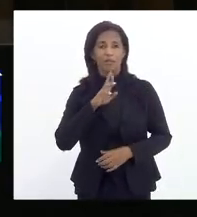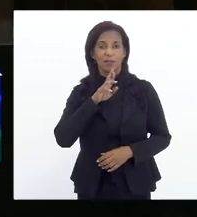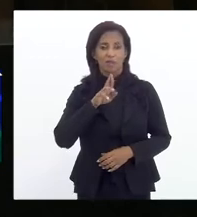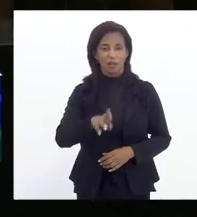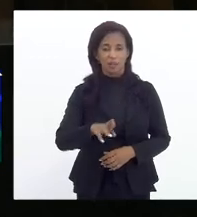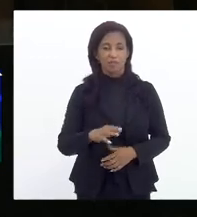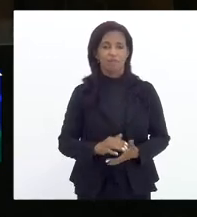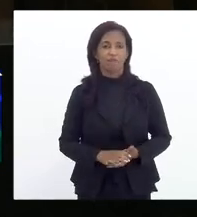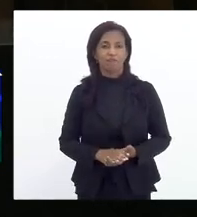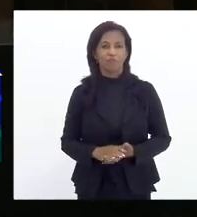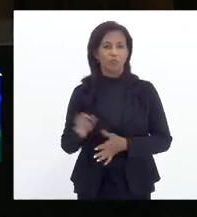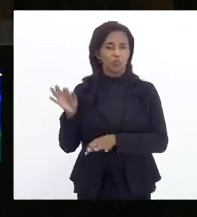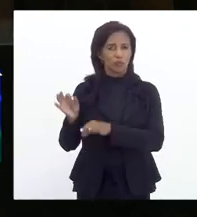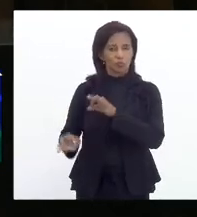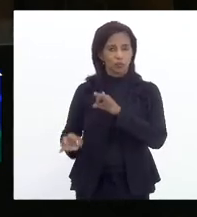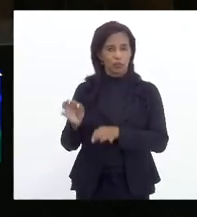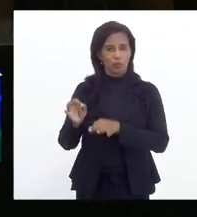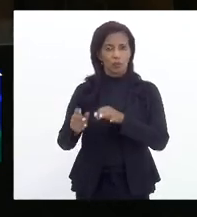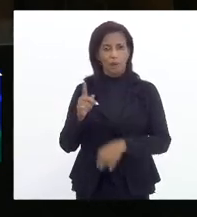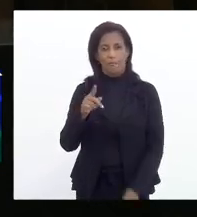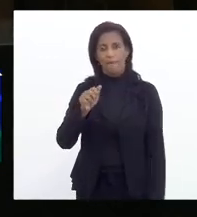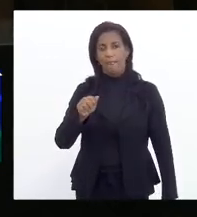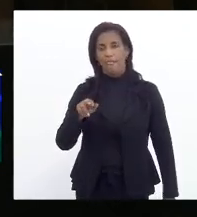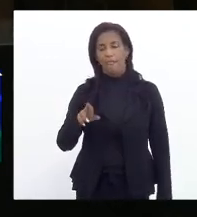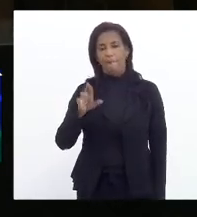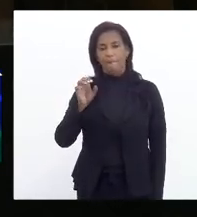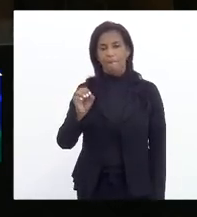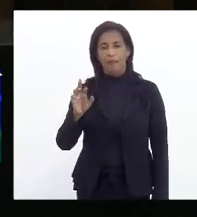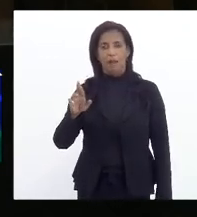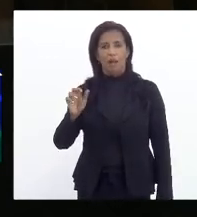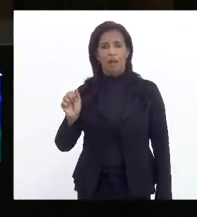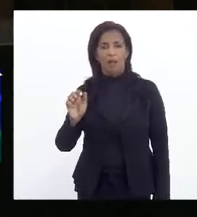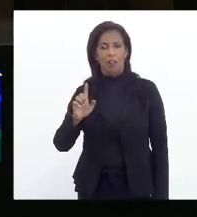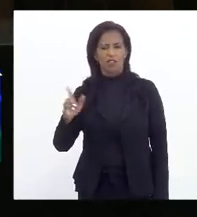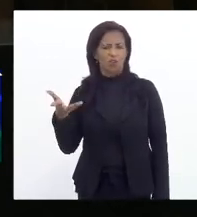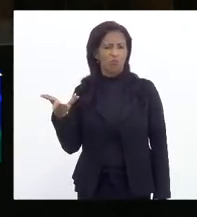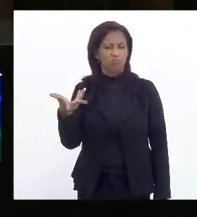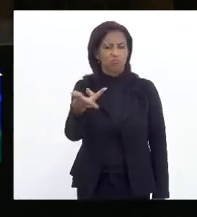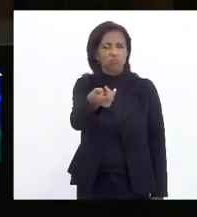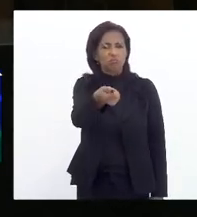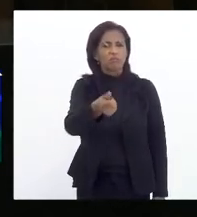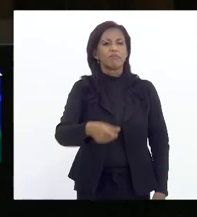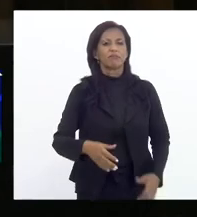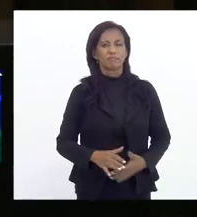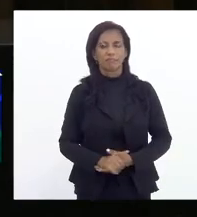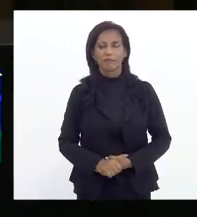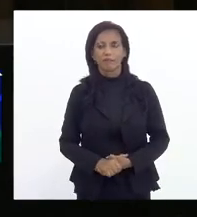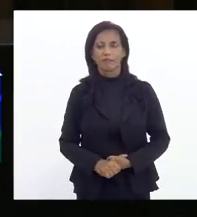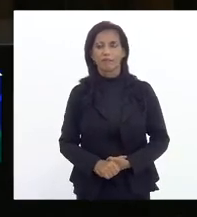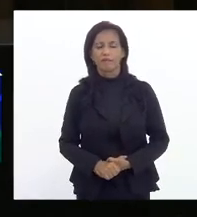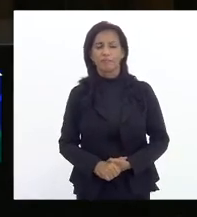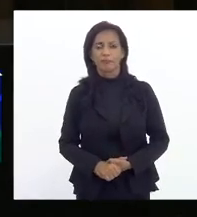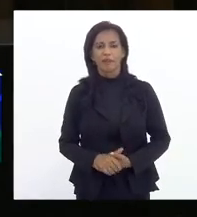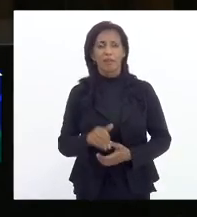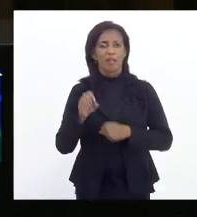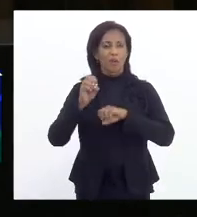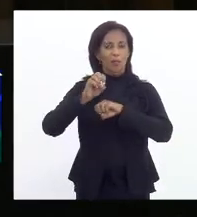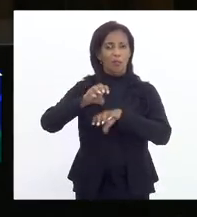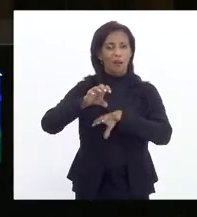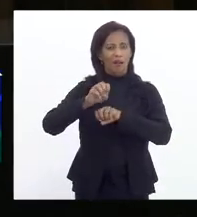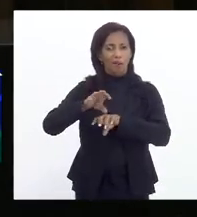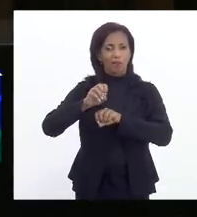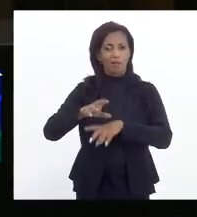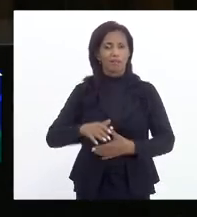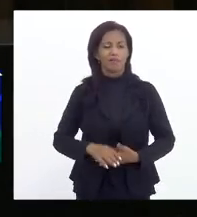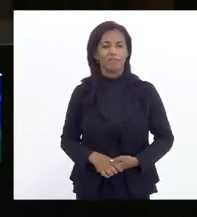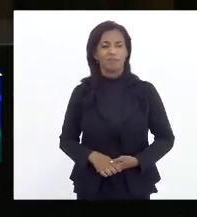do desembargador Paulo Rangel é brilhante é uma aula magna